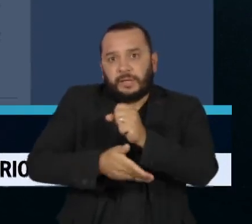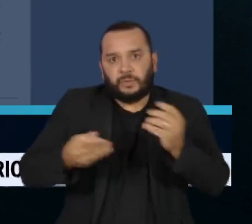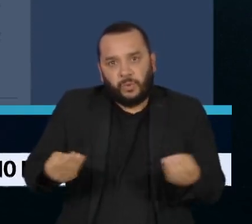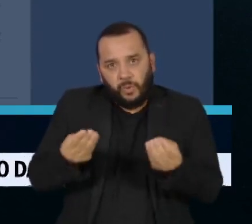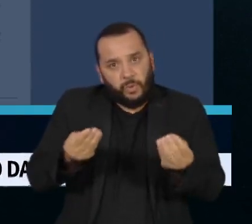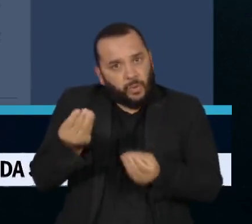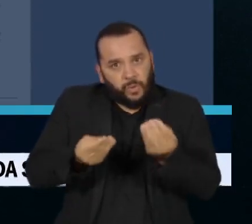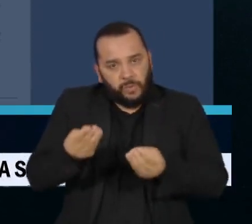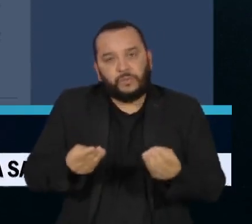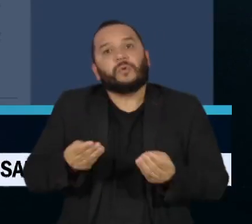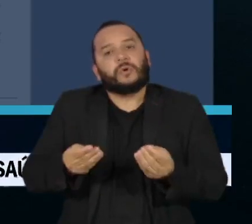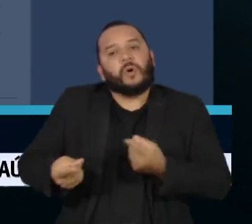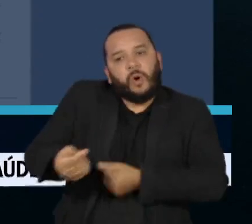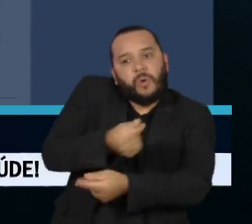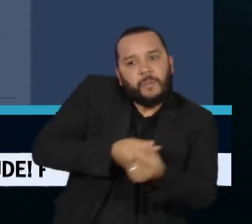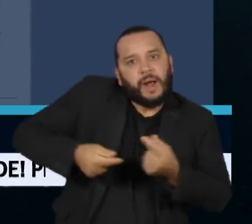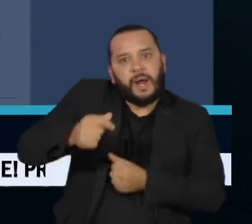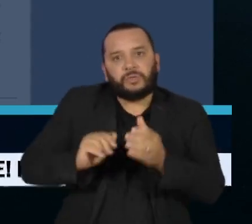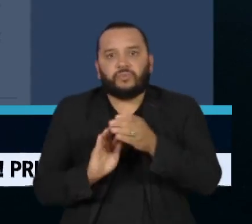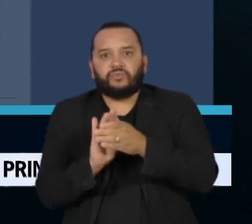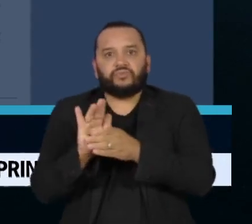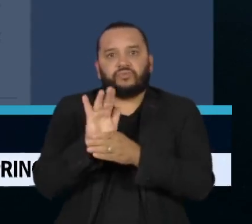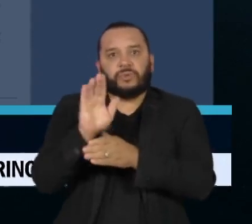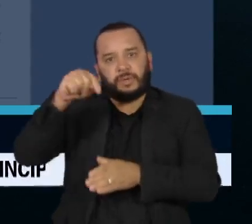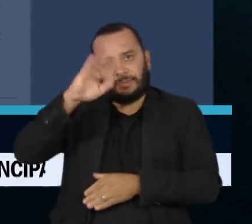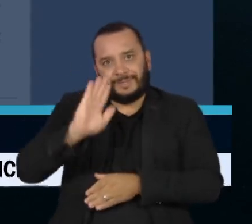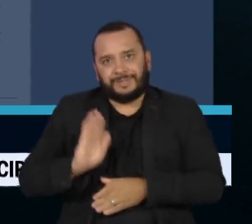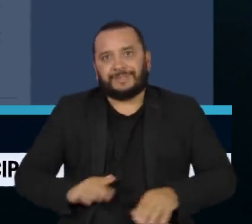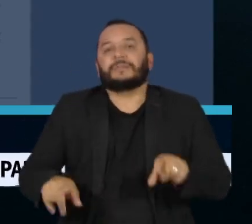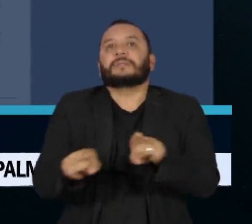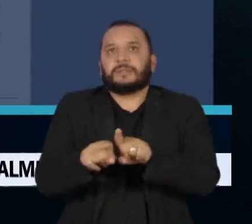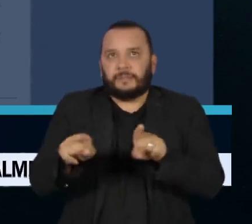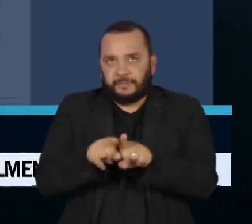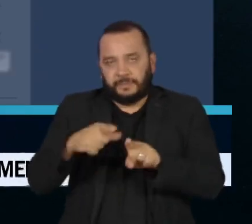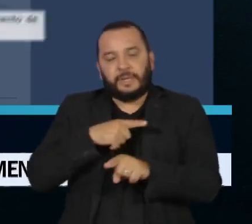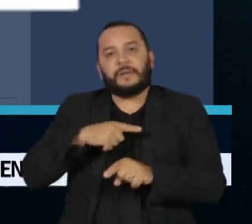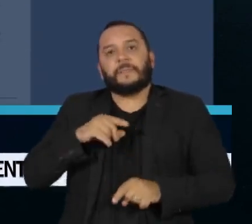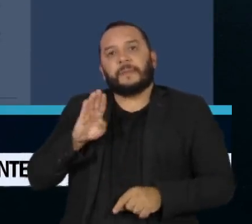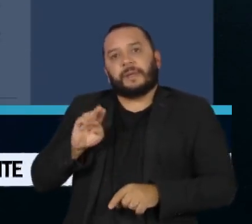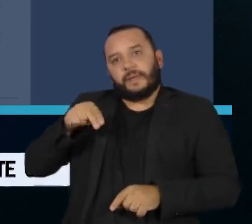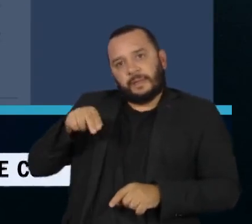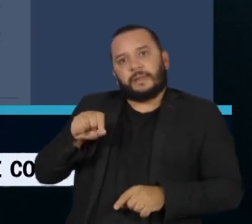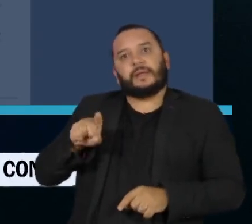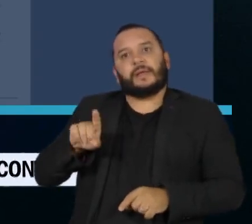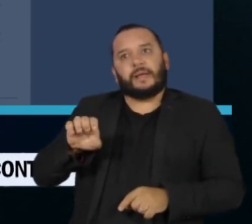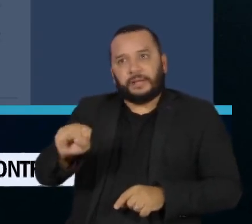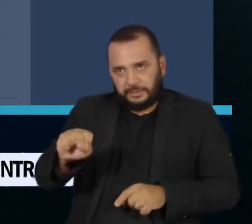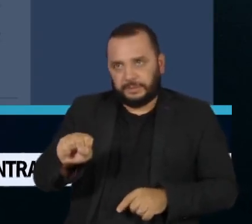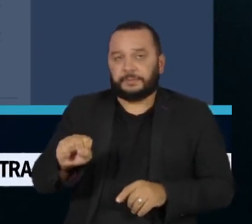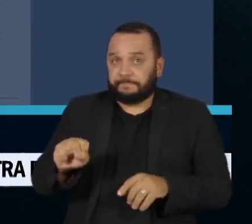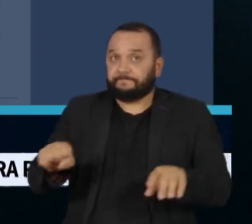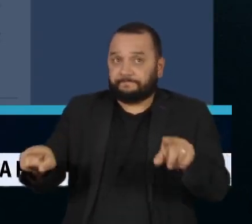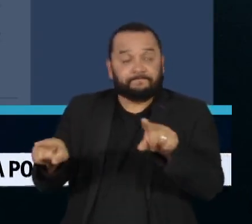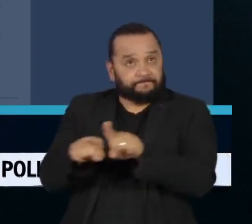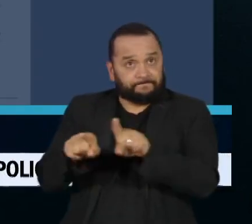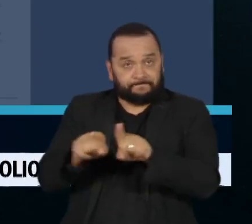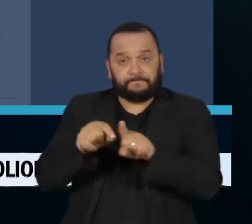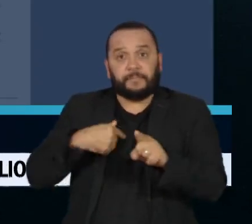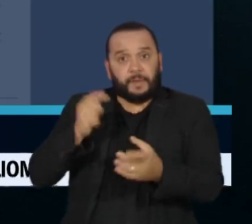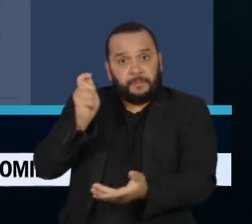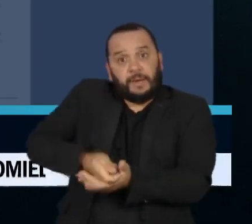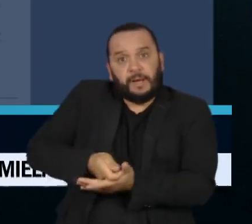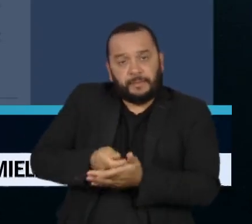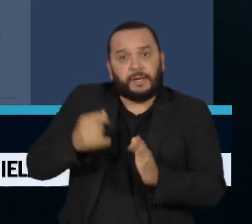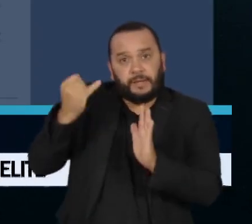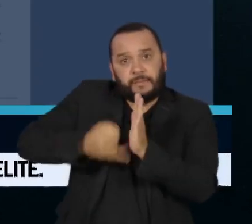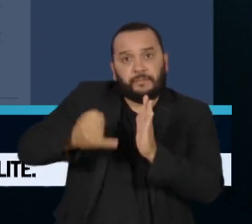carbono no Brasil e a priorização do BNDES como promotor da industrialização. A confederação pede ainda a ampliação do prazo do pagamento